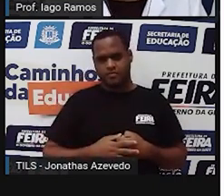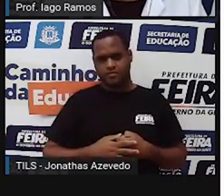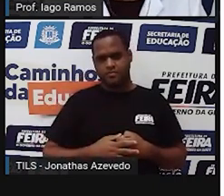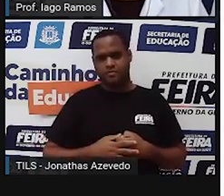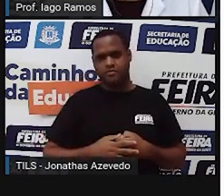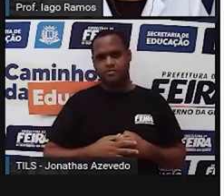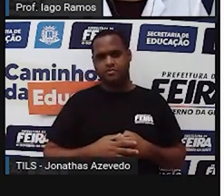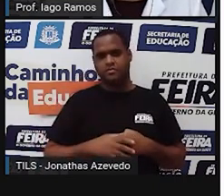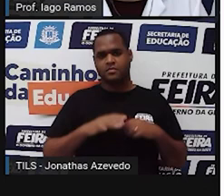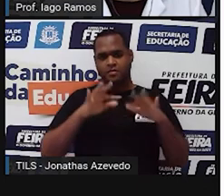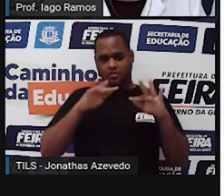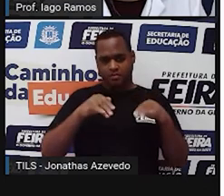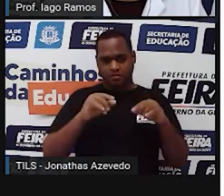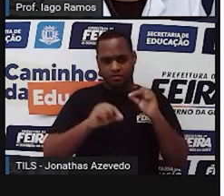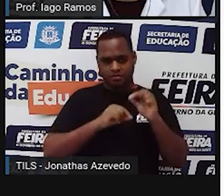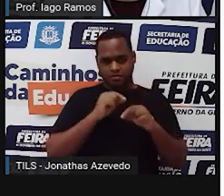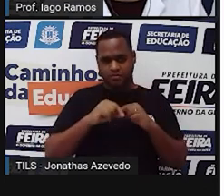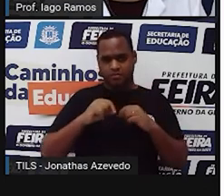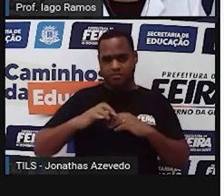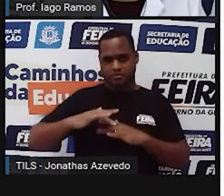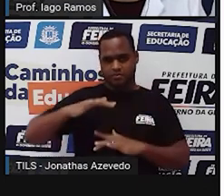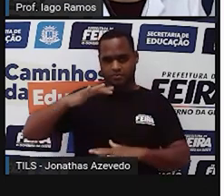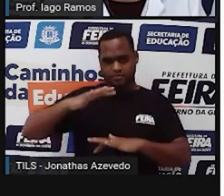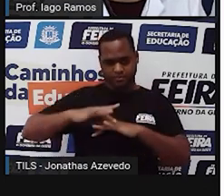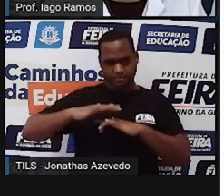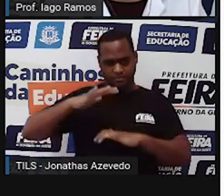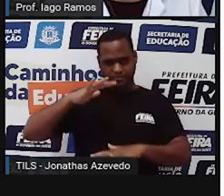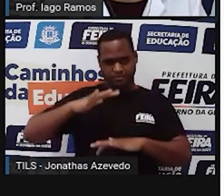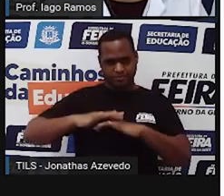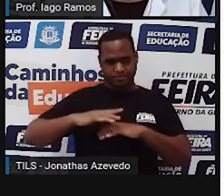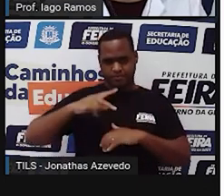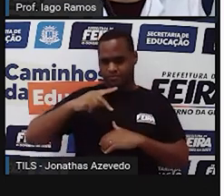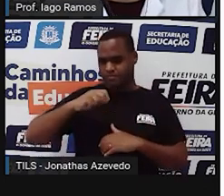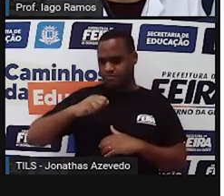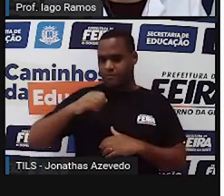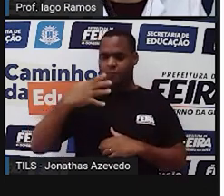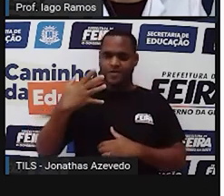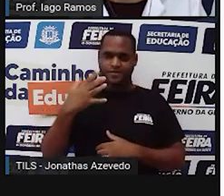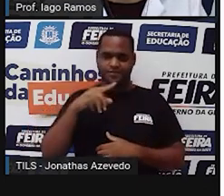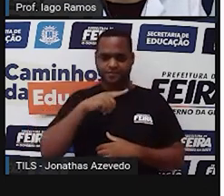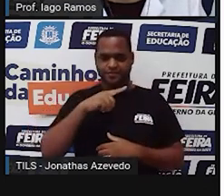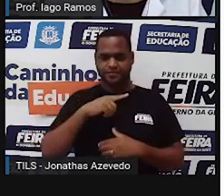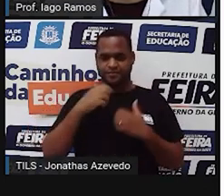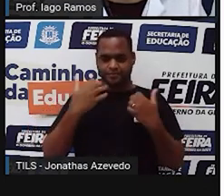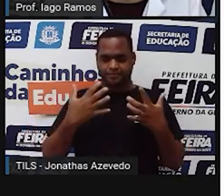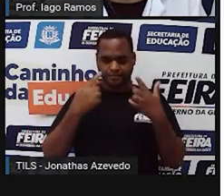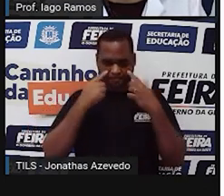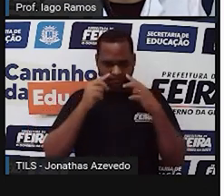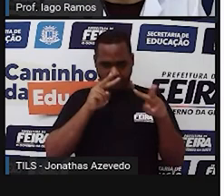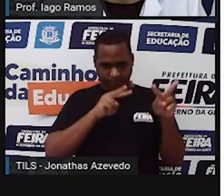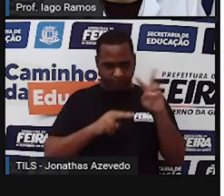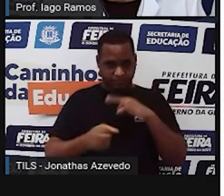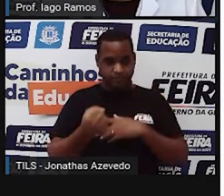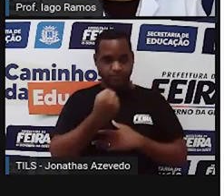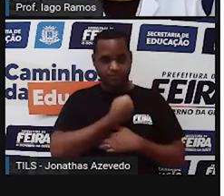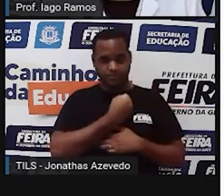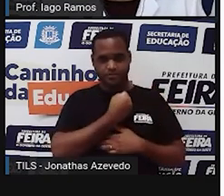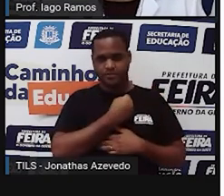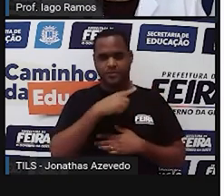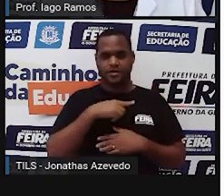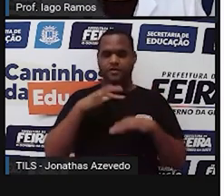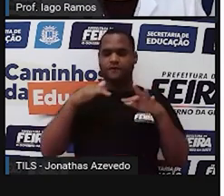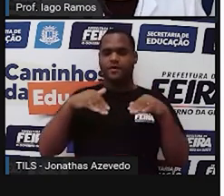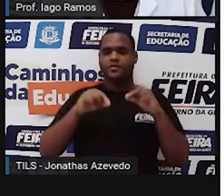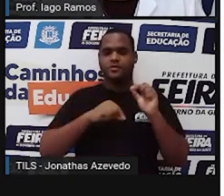agora, aqui tem maior reservatório, está sendo Paulo Afonso 4. Olha só, é só olhar para os números ali. E a